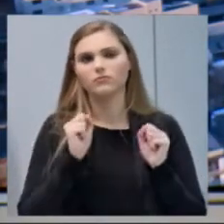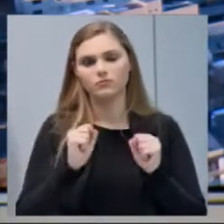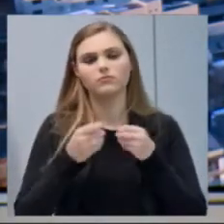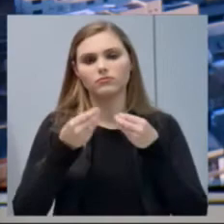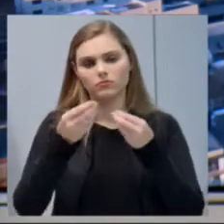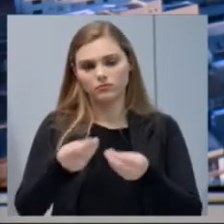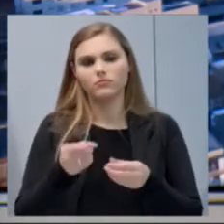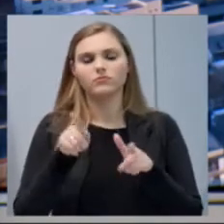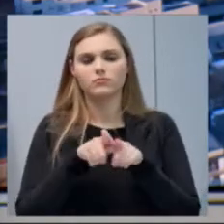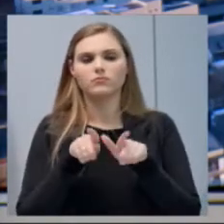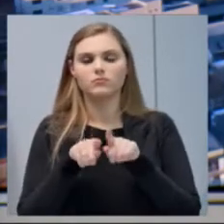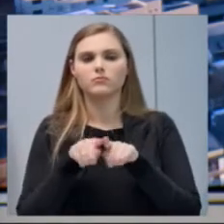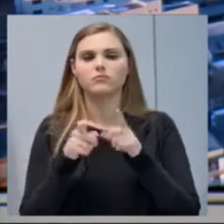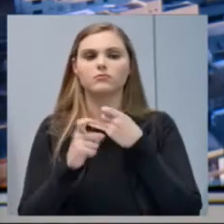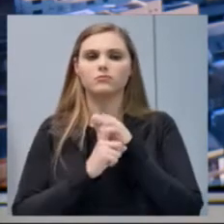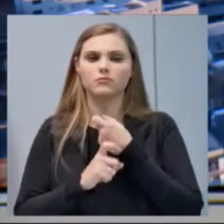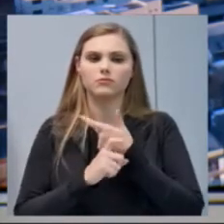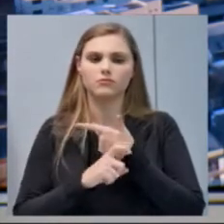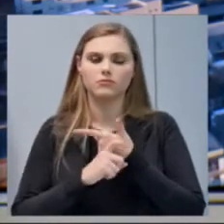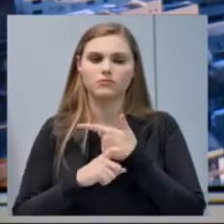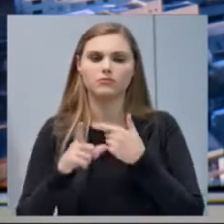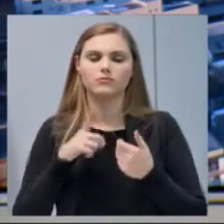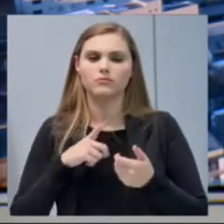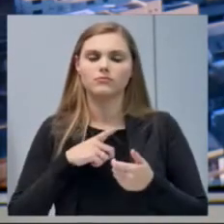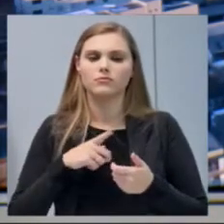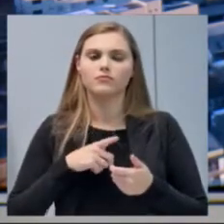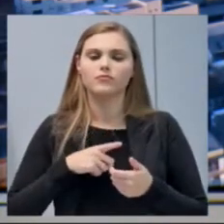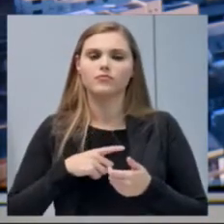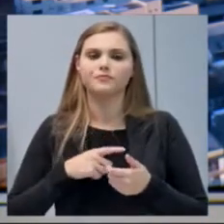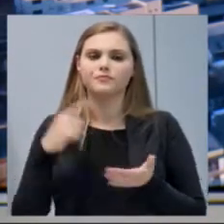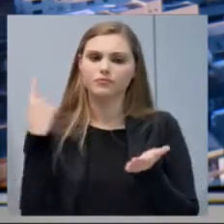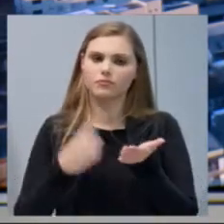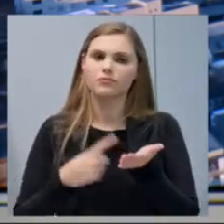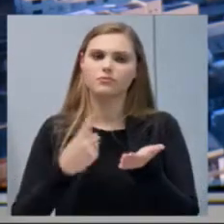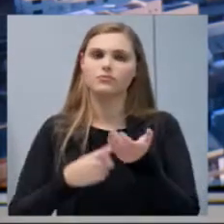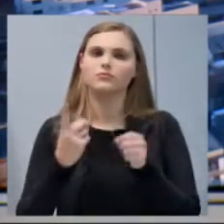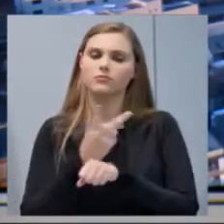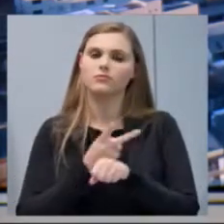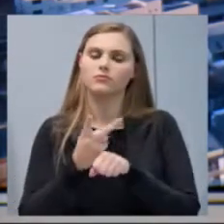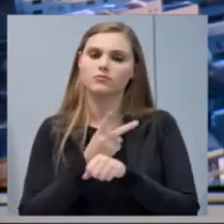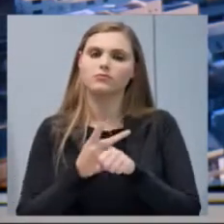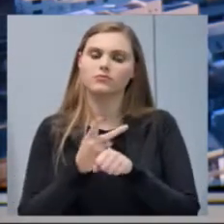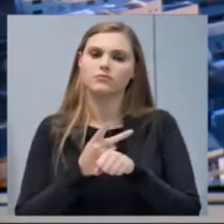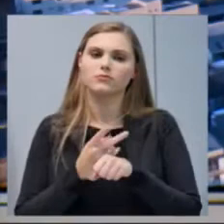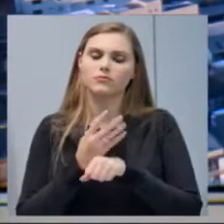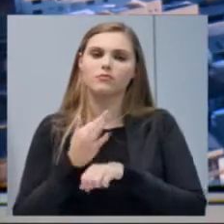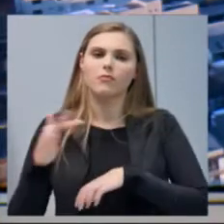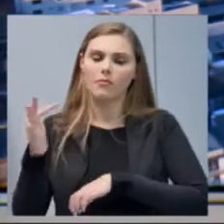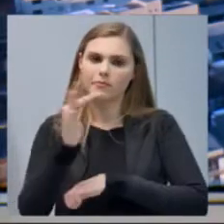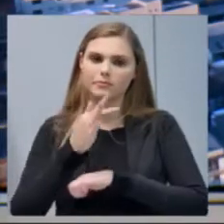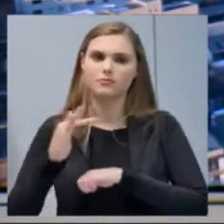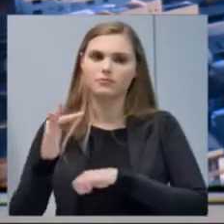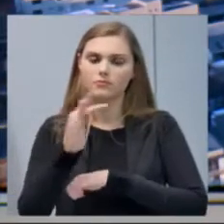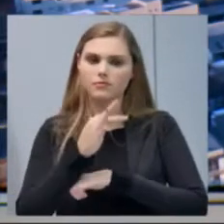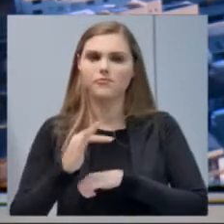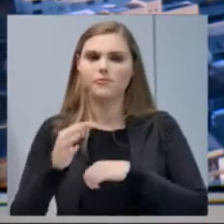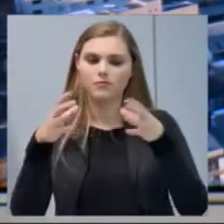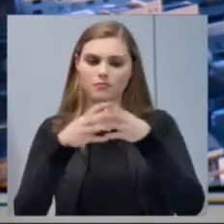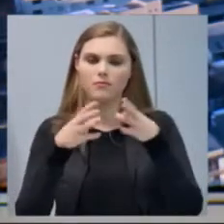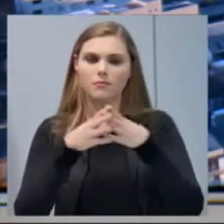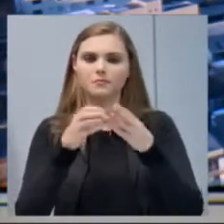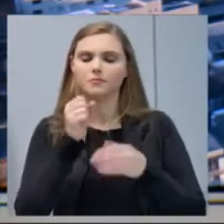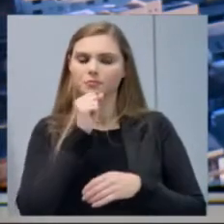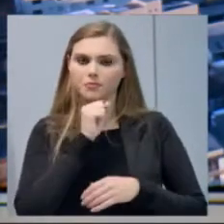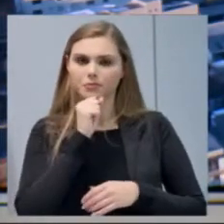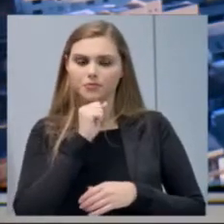Executivo assumiu o compromisso aí já de buscar, a partir da formalização da entidade, do grupo de idosos, também a destinação